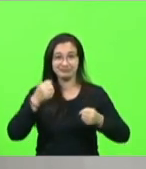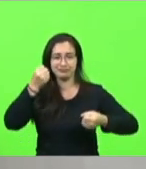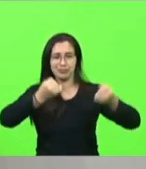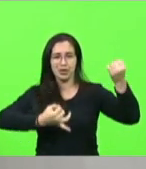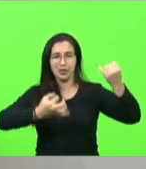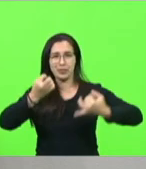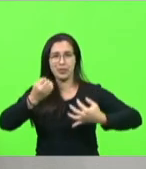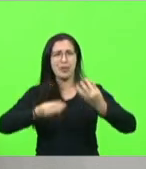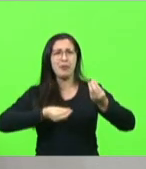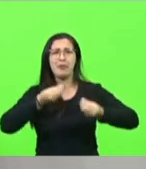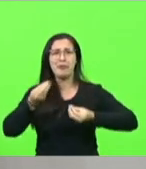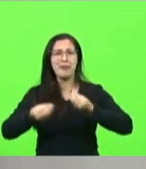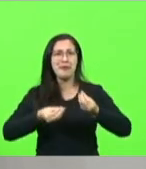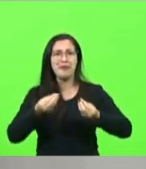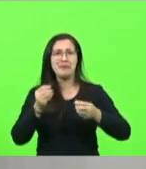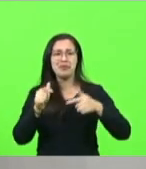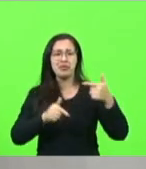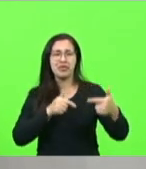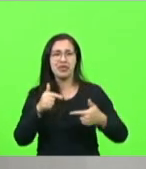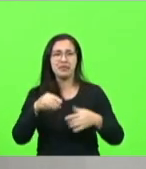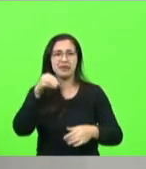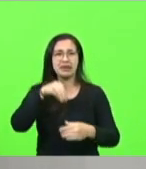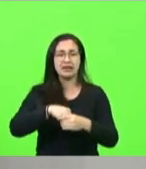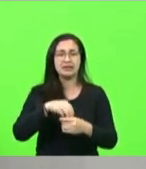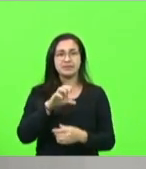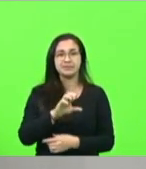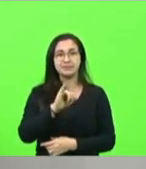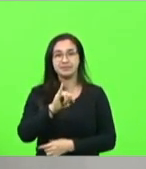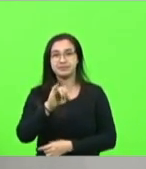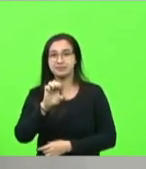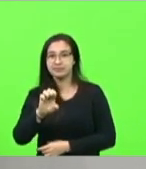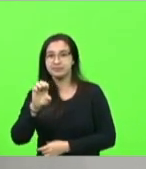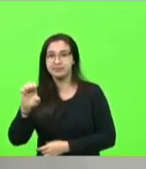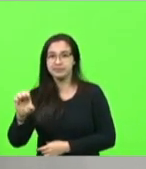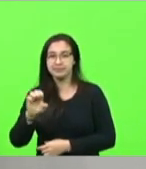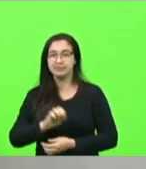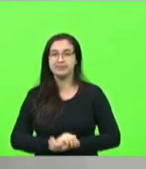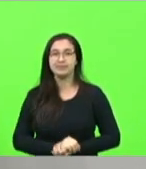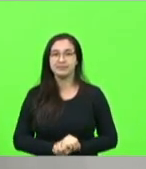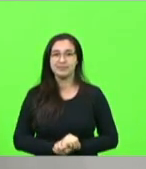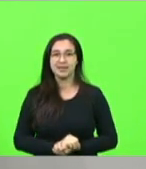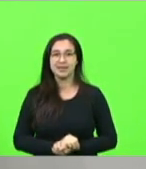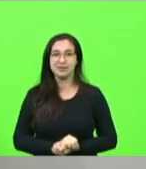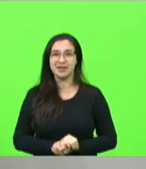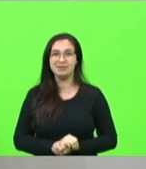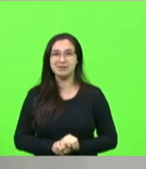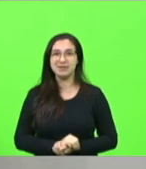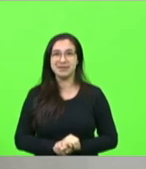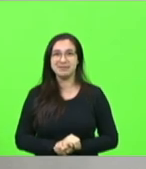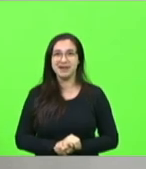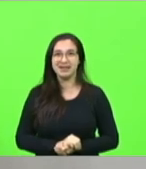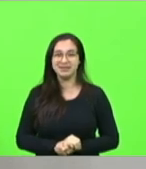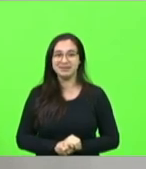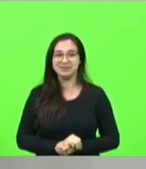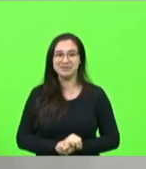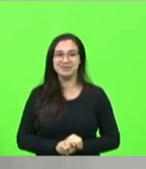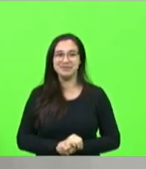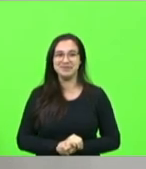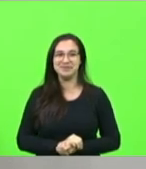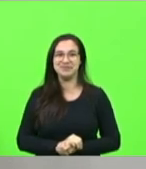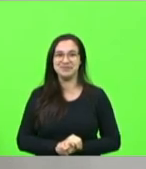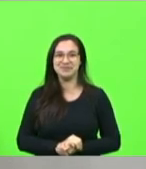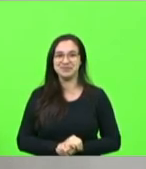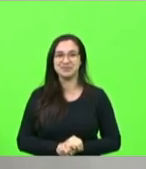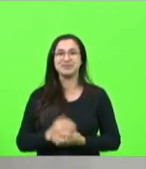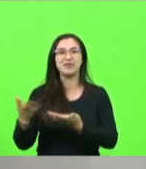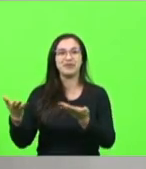estar abrigados e acompanhados pelo Centro de Integração e Empresa Escola de Santa Catarina. Eu estou chamando os três porque